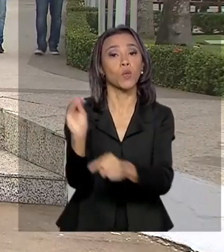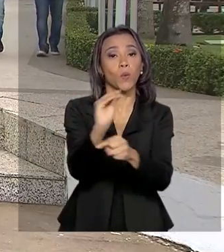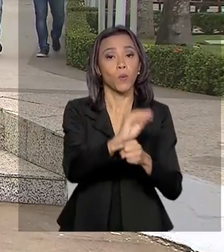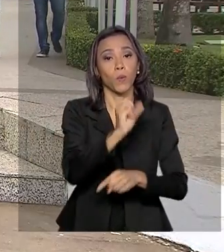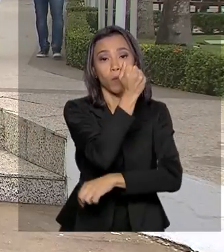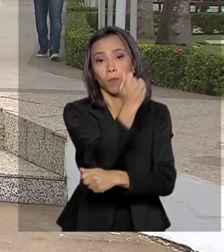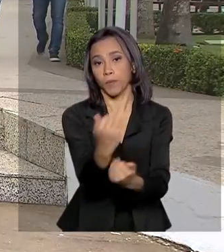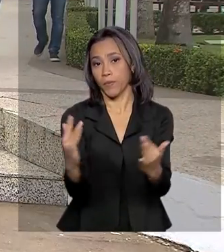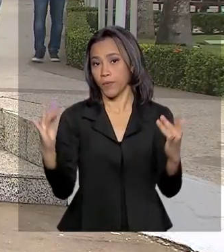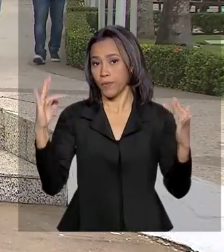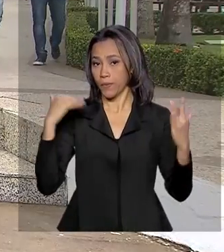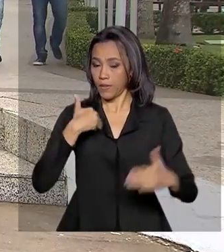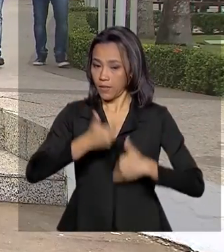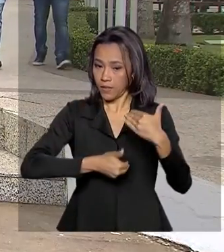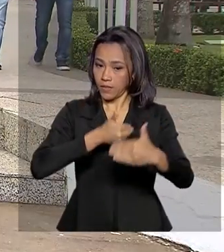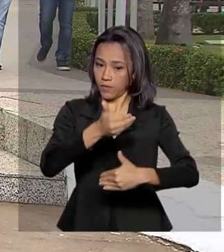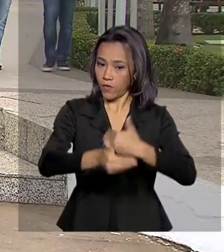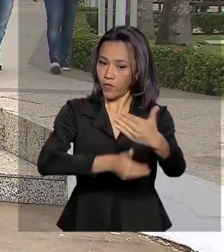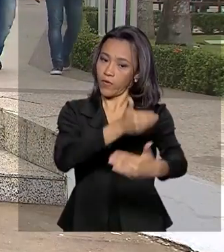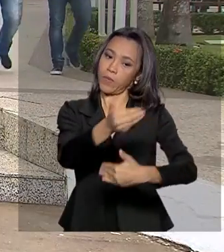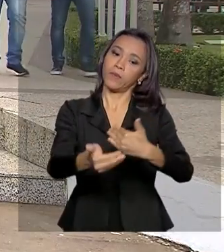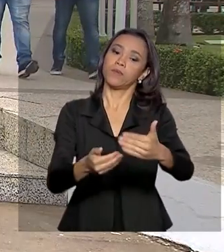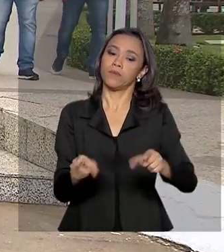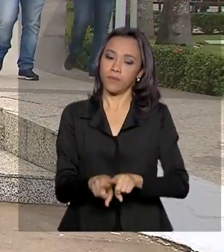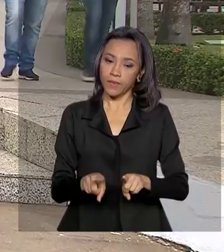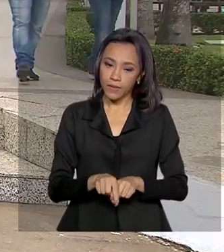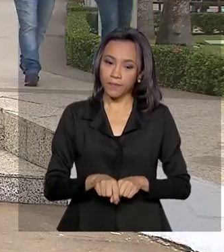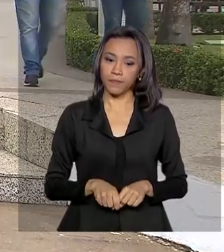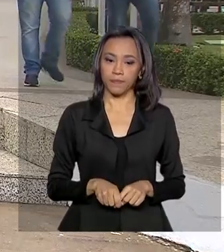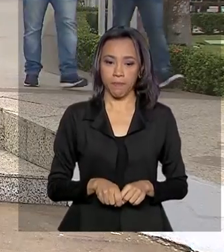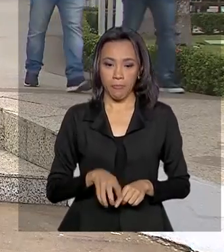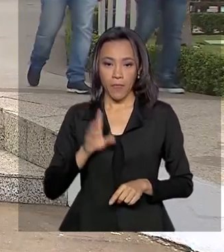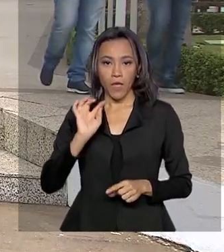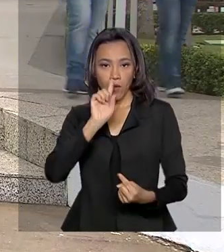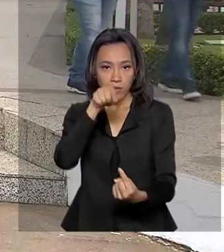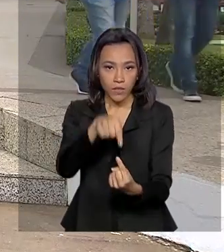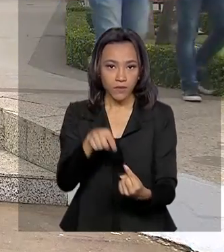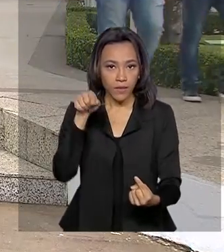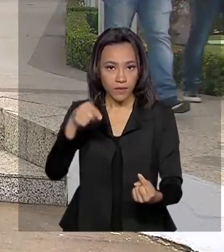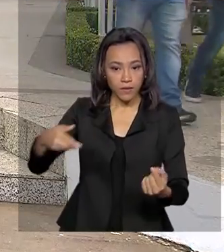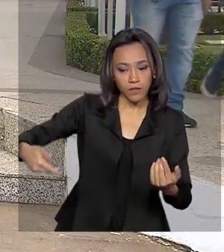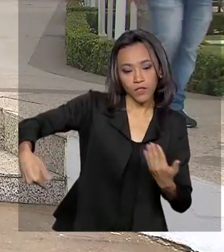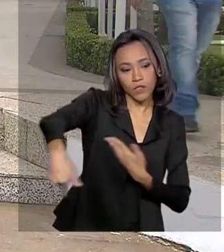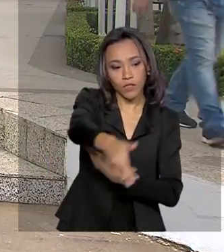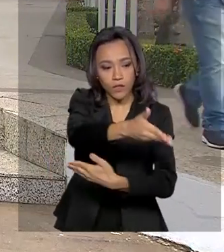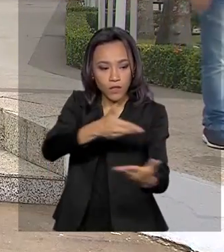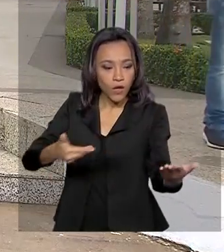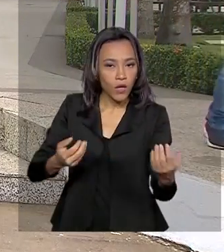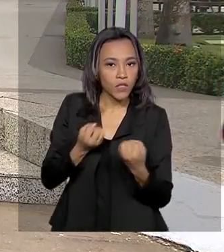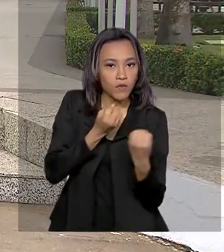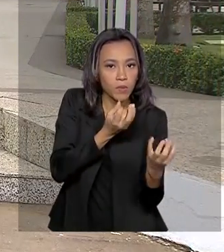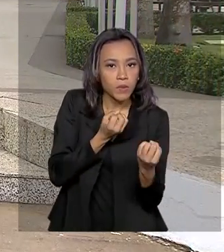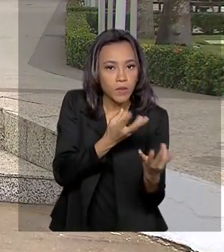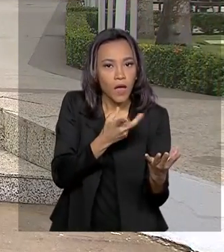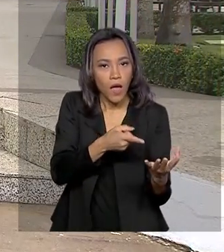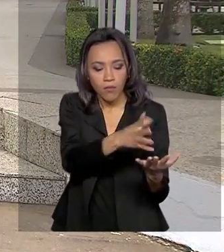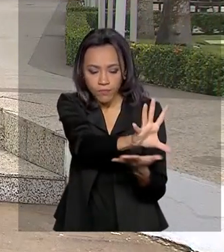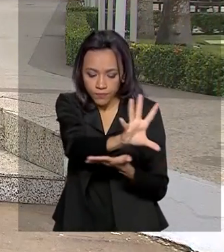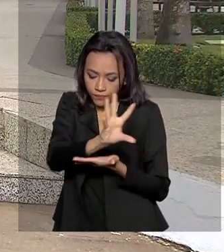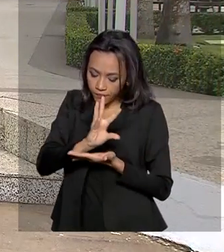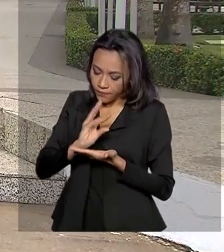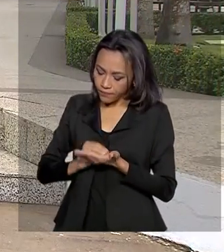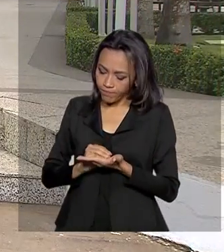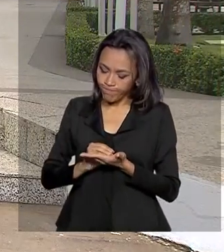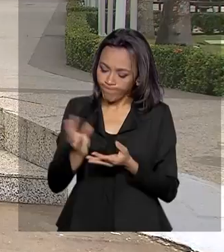desenvolvimento sustentável. A ideia é essa troca com governadores sirva de parâmetro para o